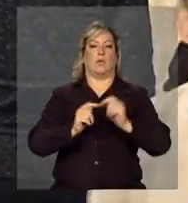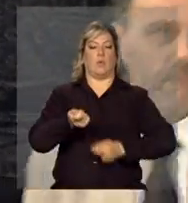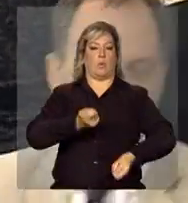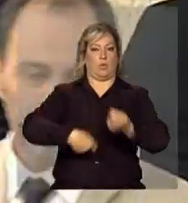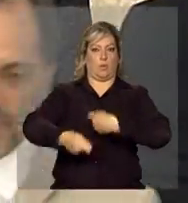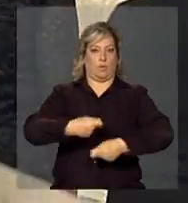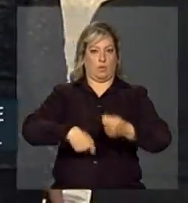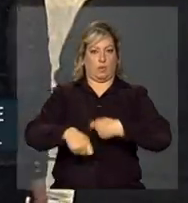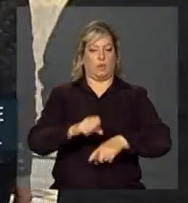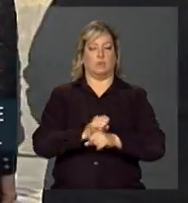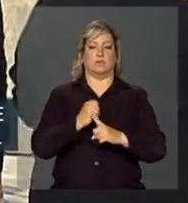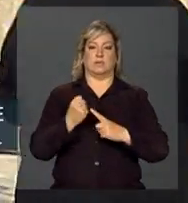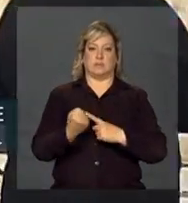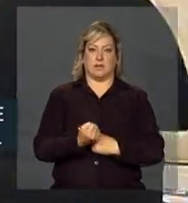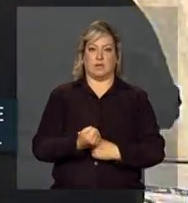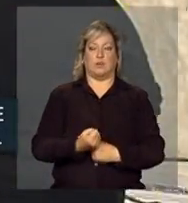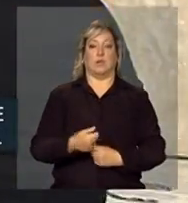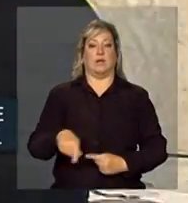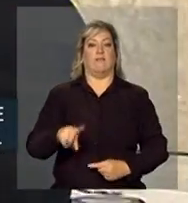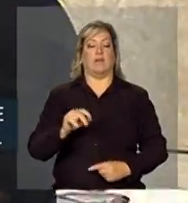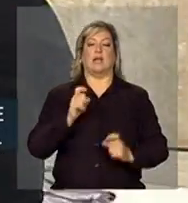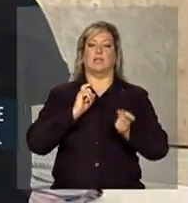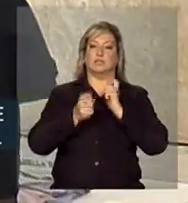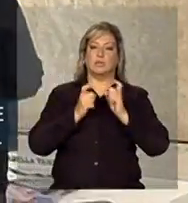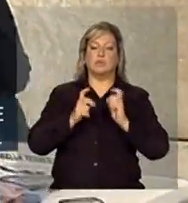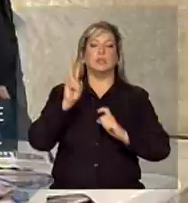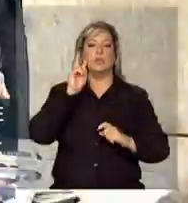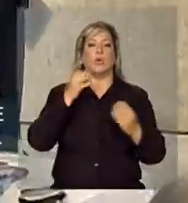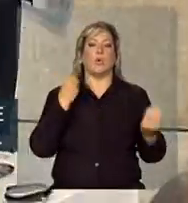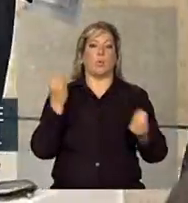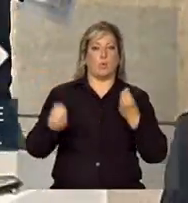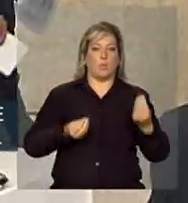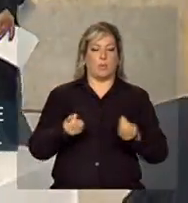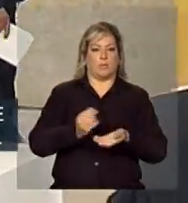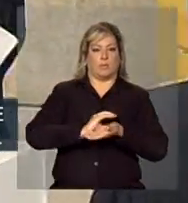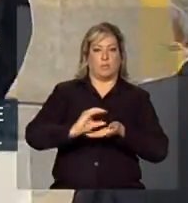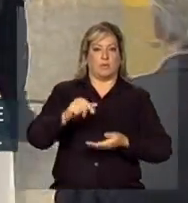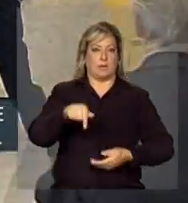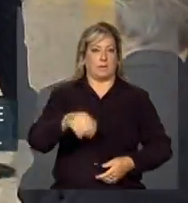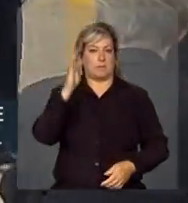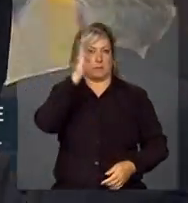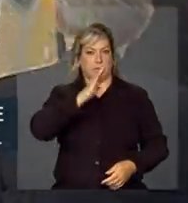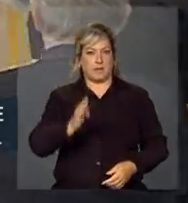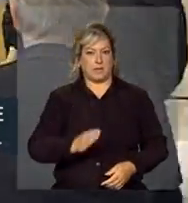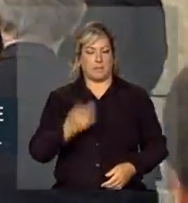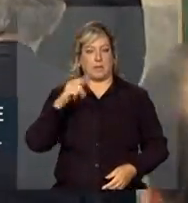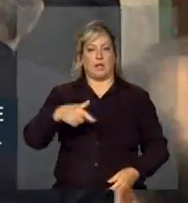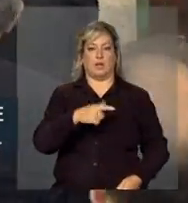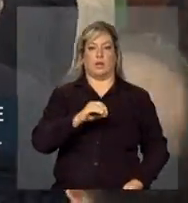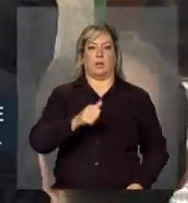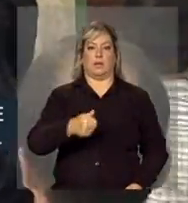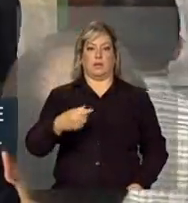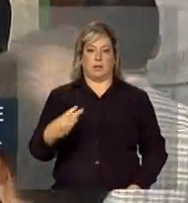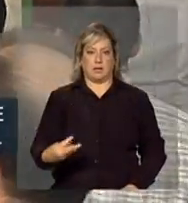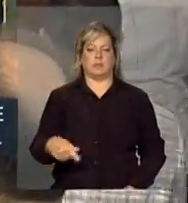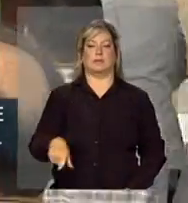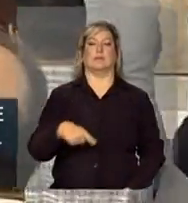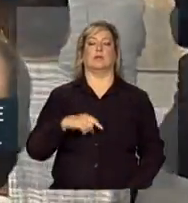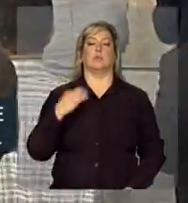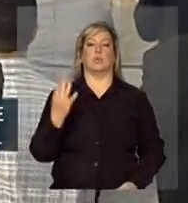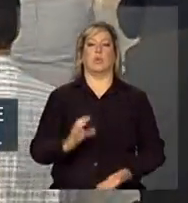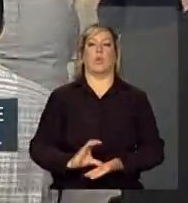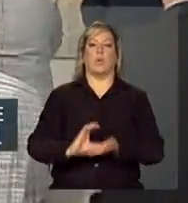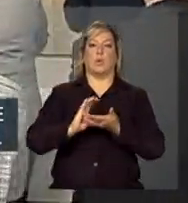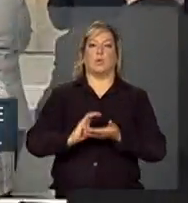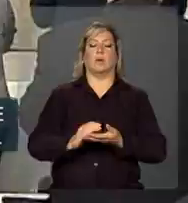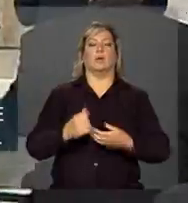Econômico e Social. Vão ser discutidas as perspectivas de investimentos no Brasil para 2013. Os conselheiros vão